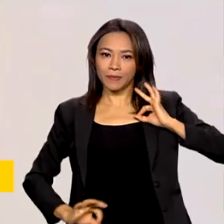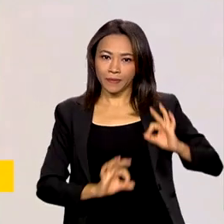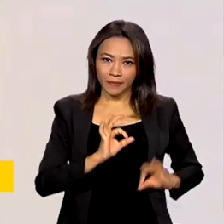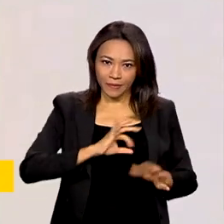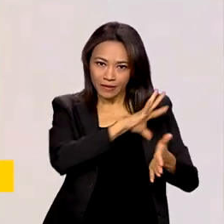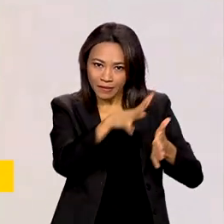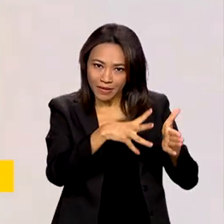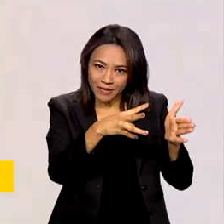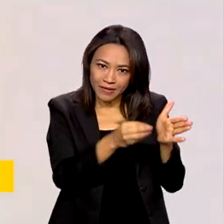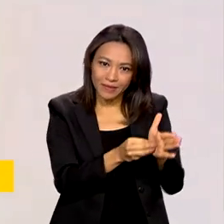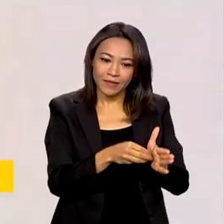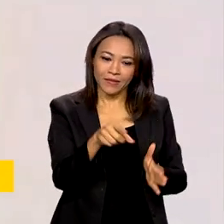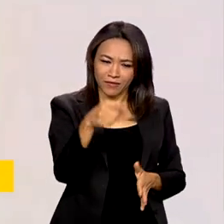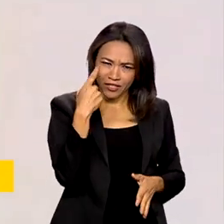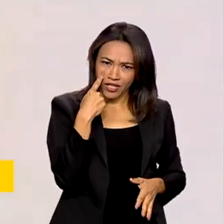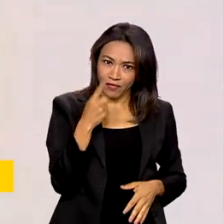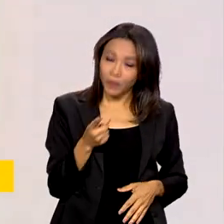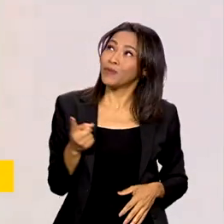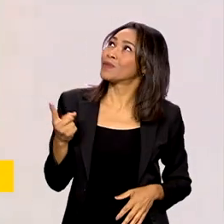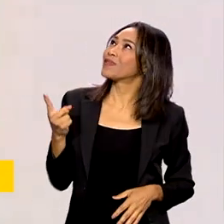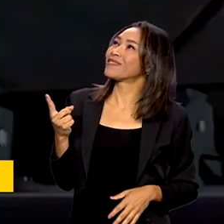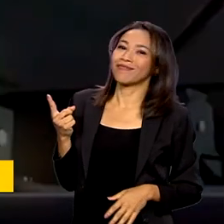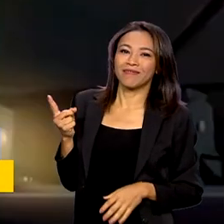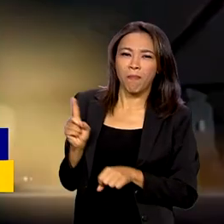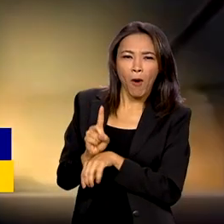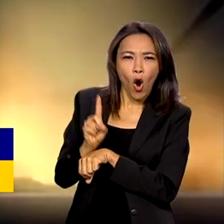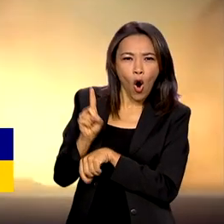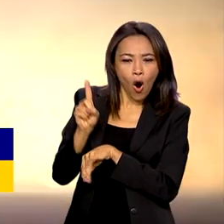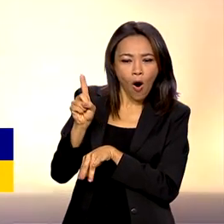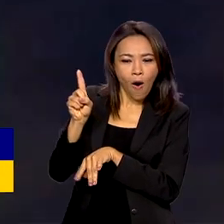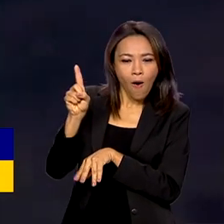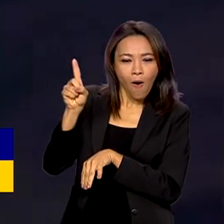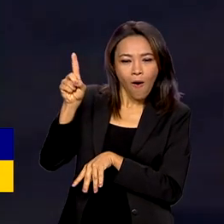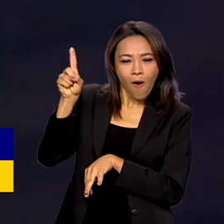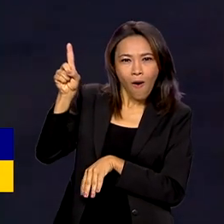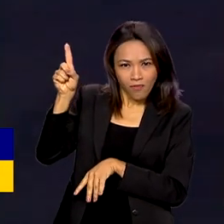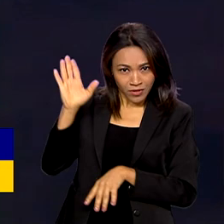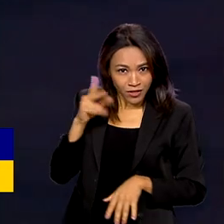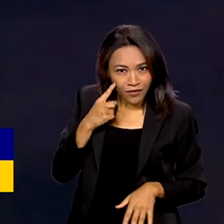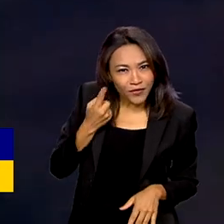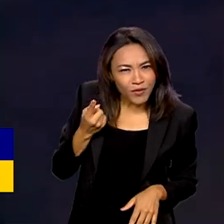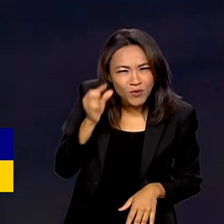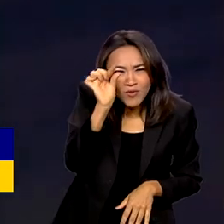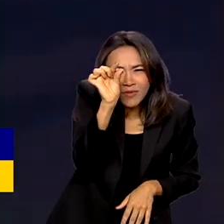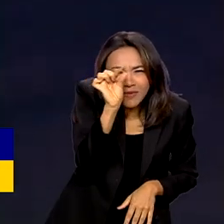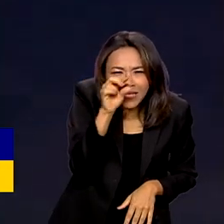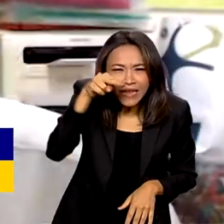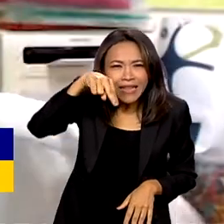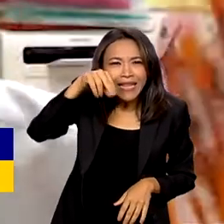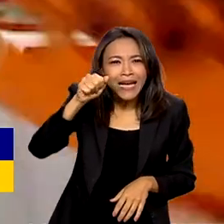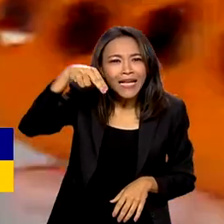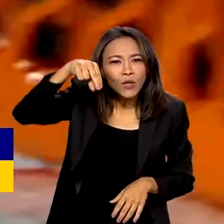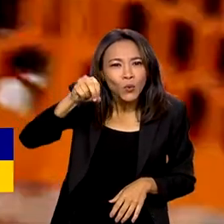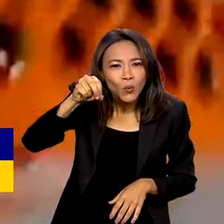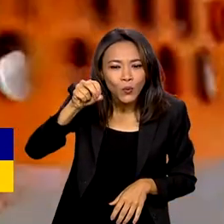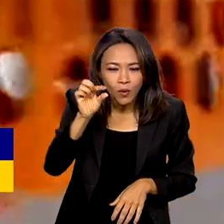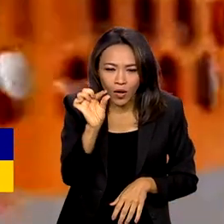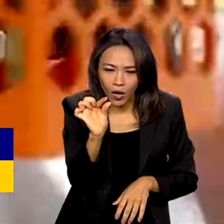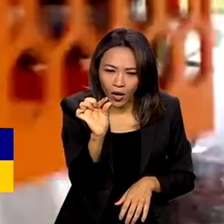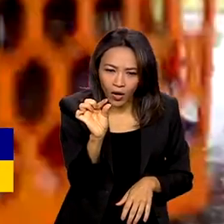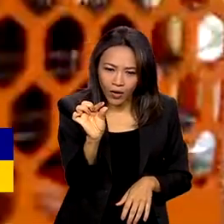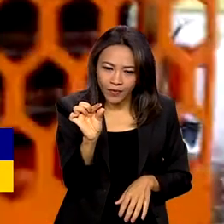Você já deve ter visto esta imagem de um satélite, mas você já viu um nanossatélite? Esse aqui é um